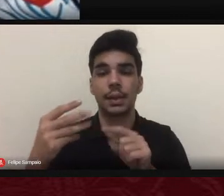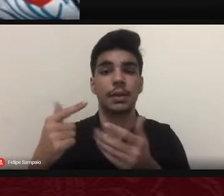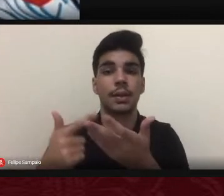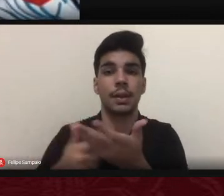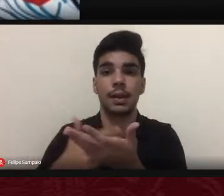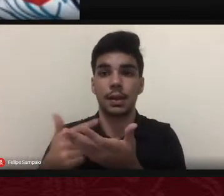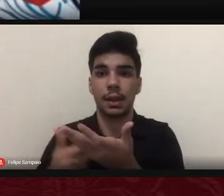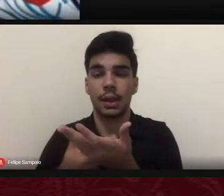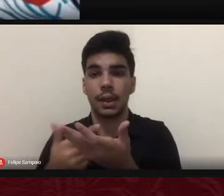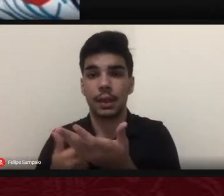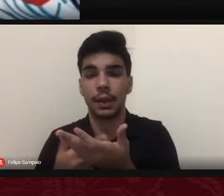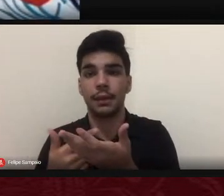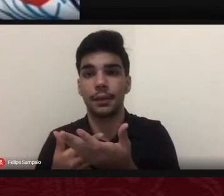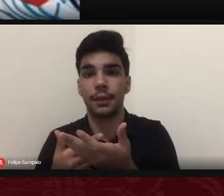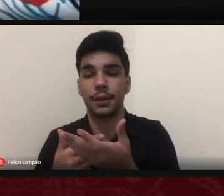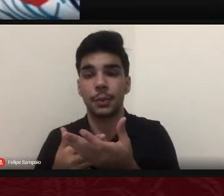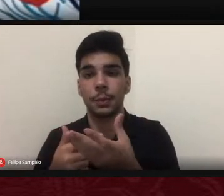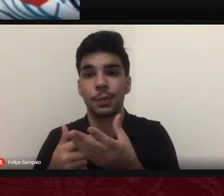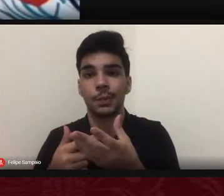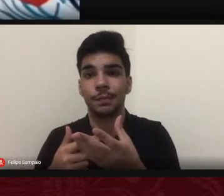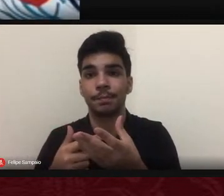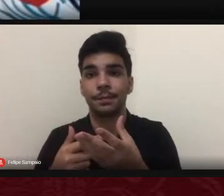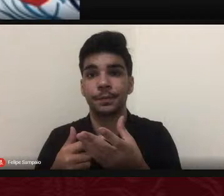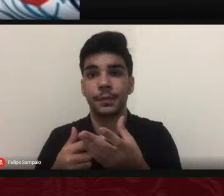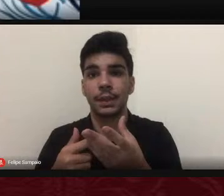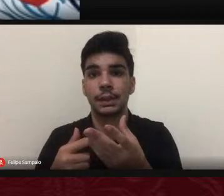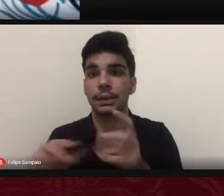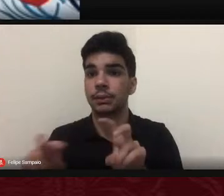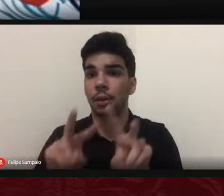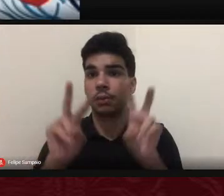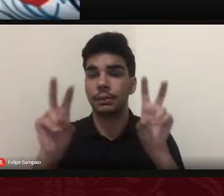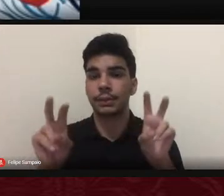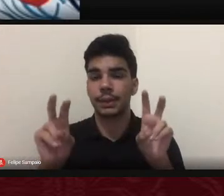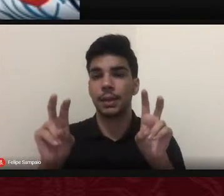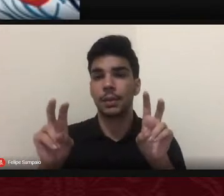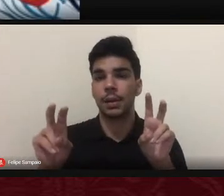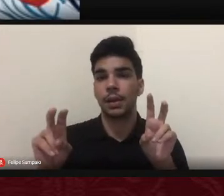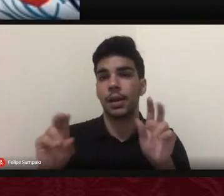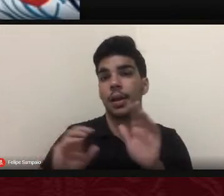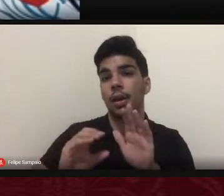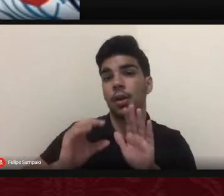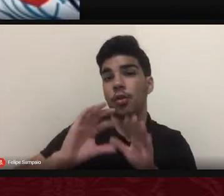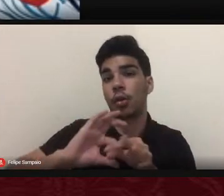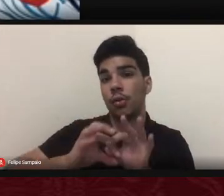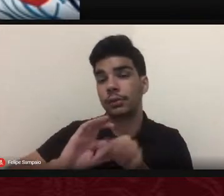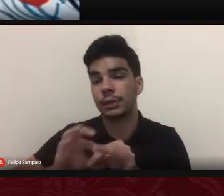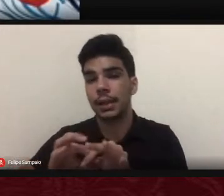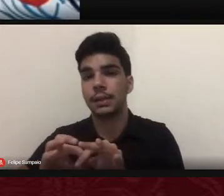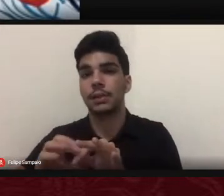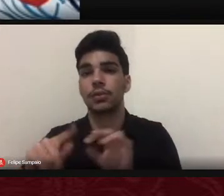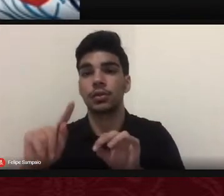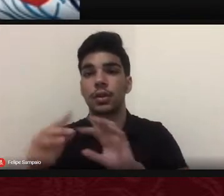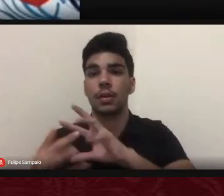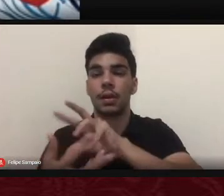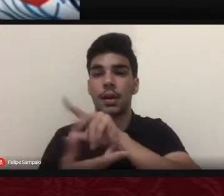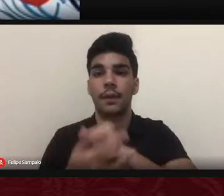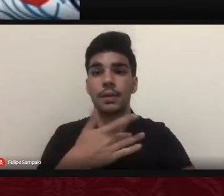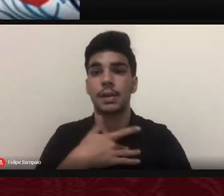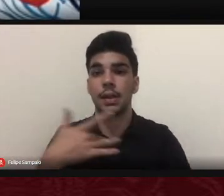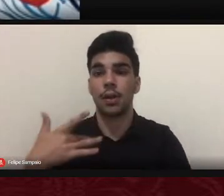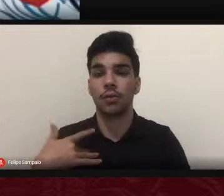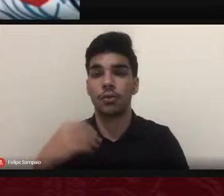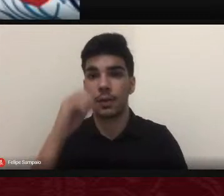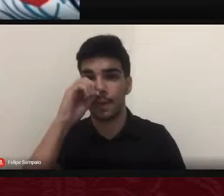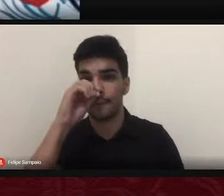intitulado contextos geográficos saúde mental e violências das pessoas ao